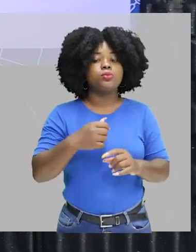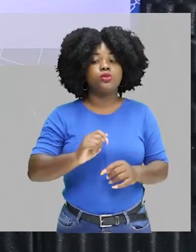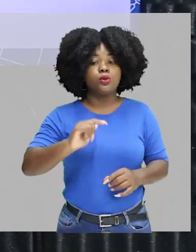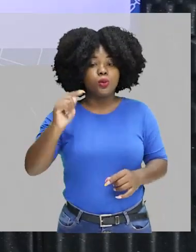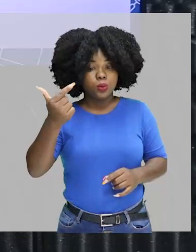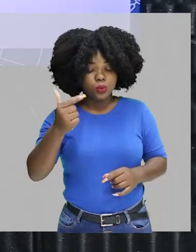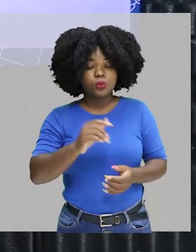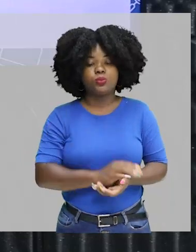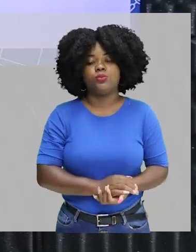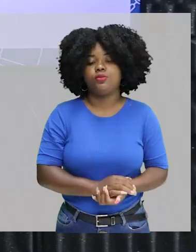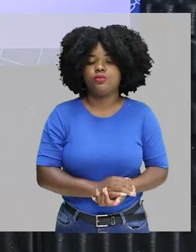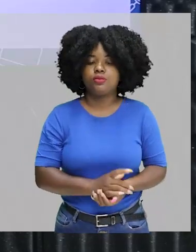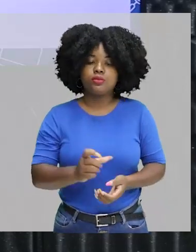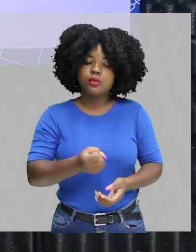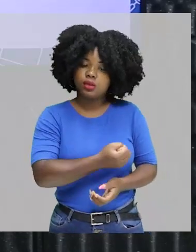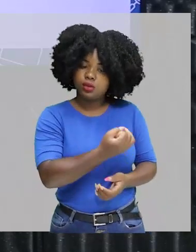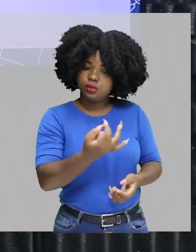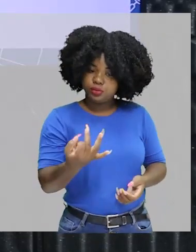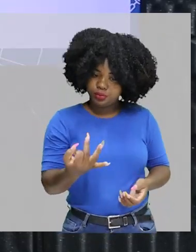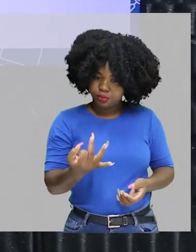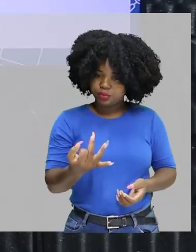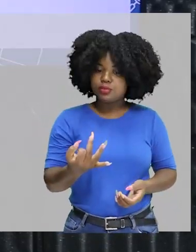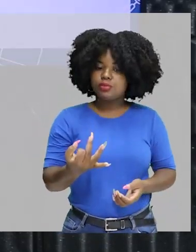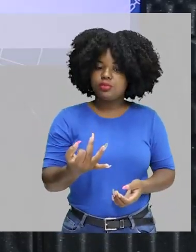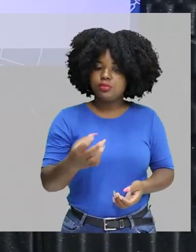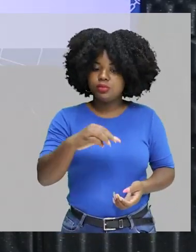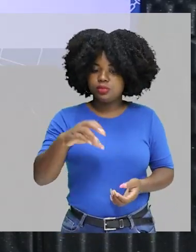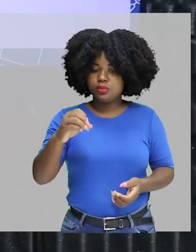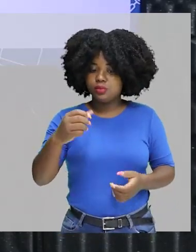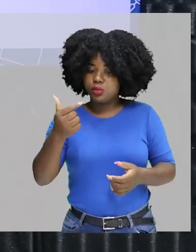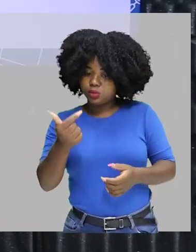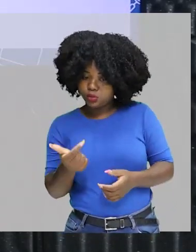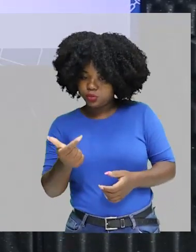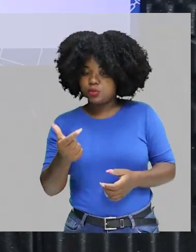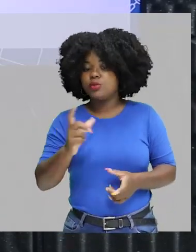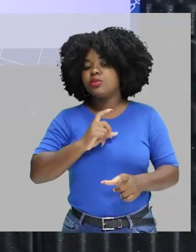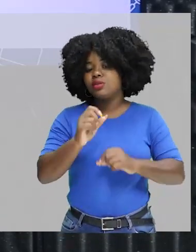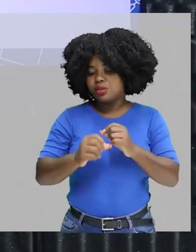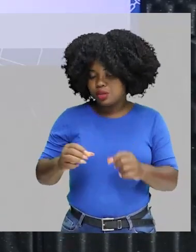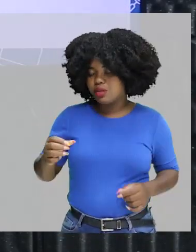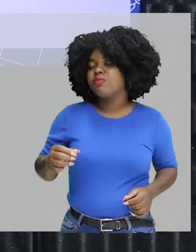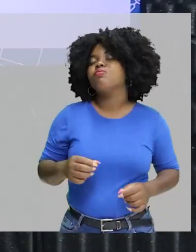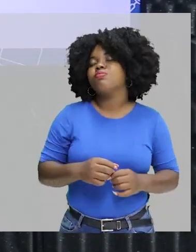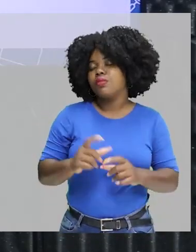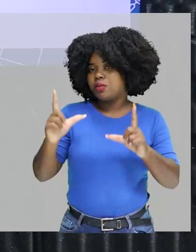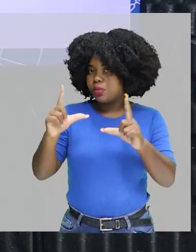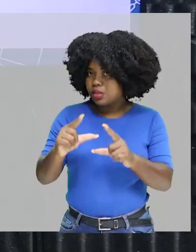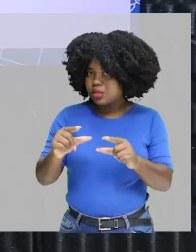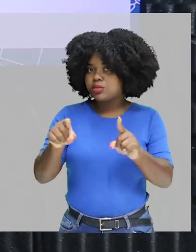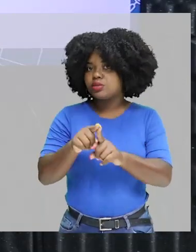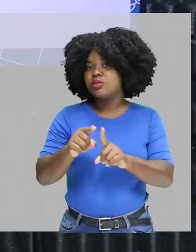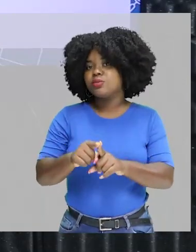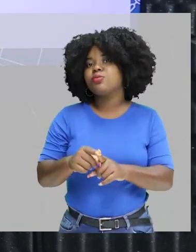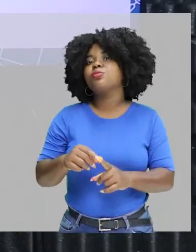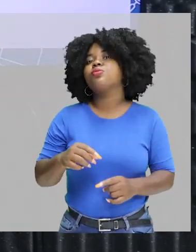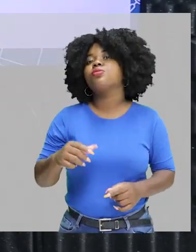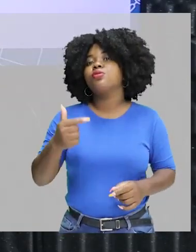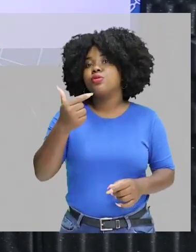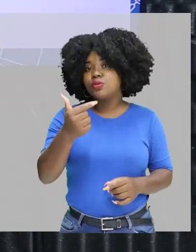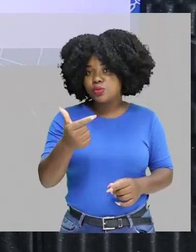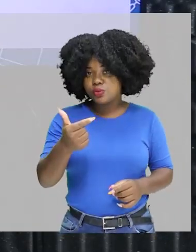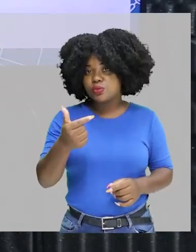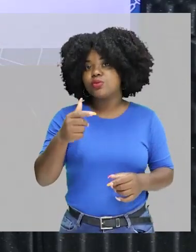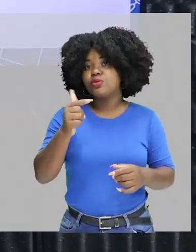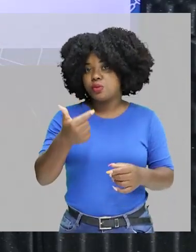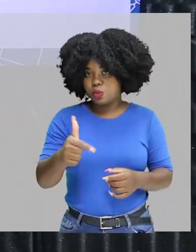essa quantidade que agora vai ser inicial, o MO sobre 2, vai ser reduzida a metade, vai ser dividido por 2